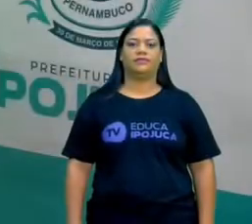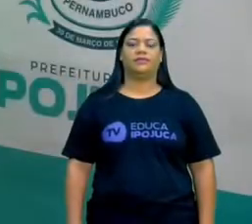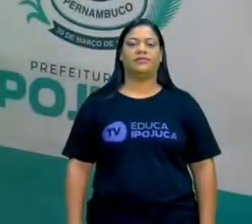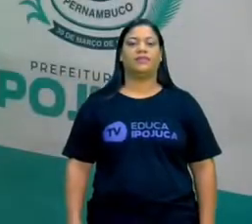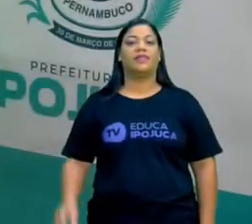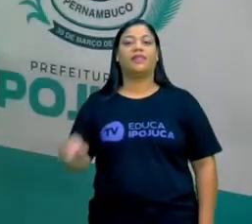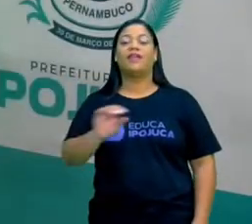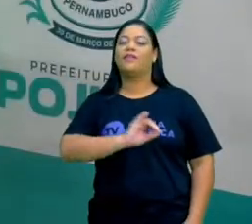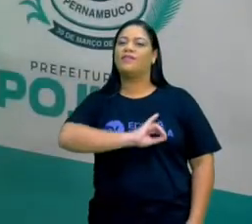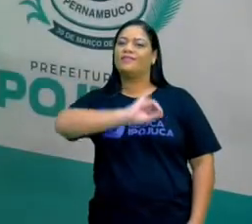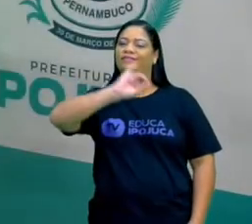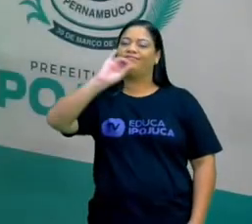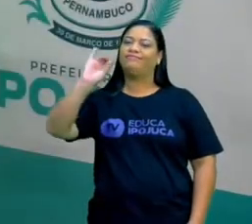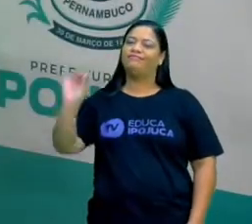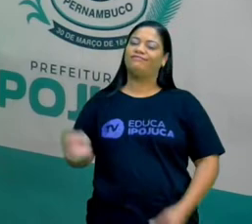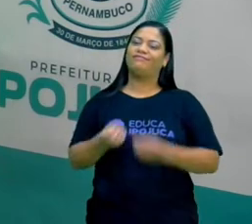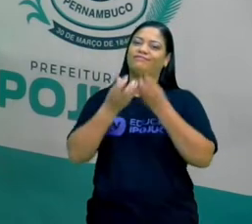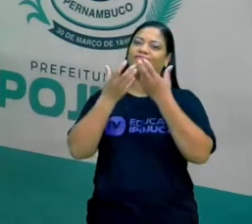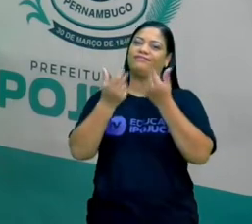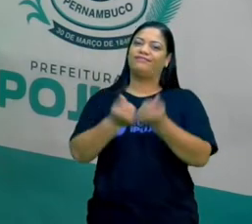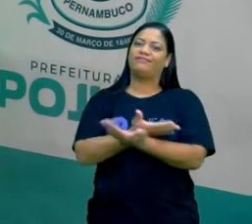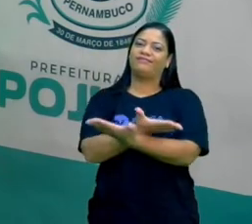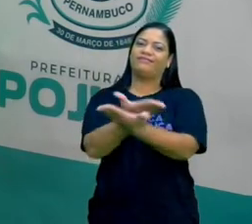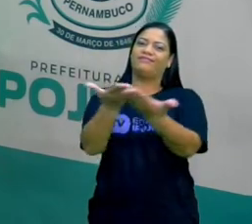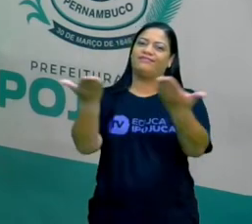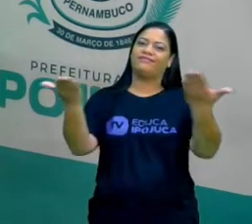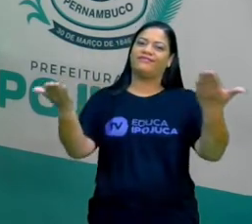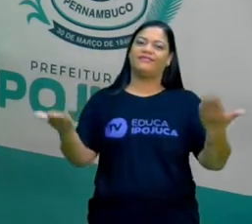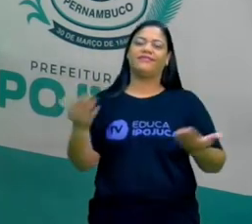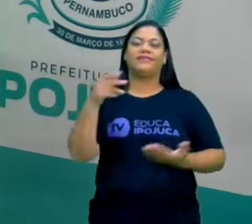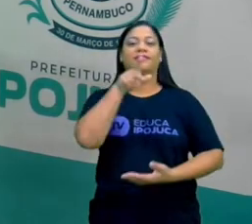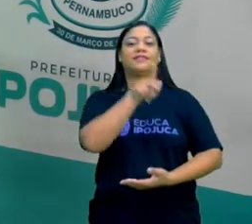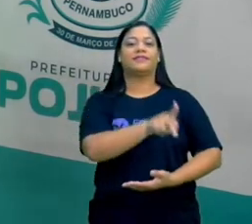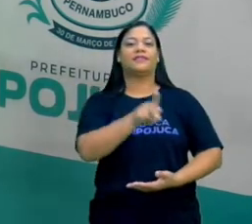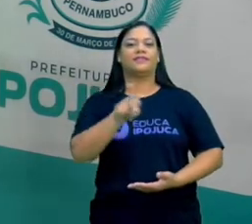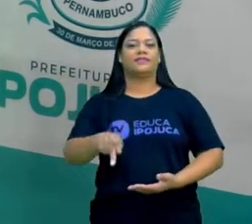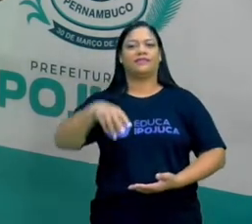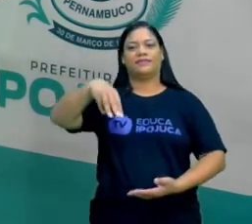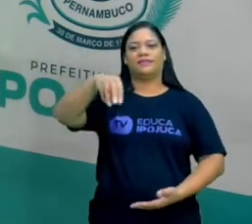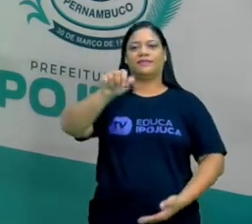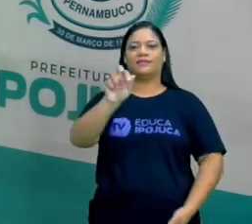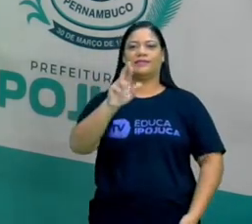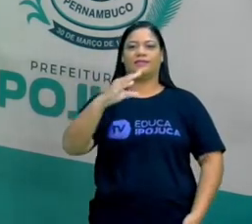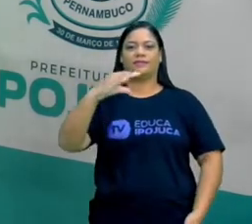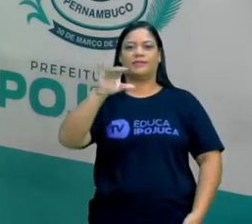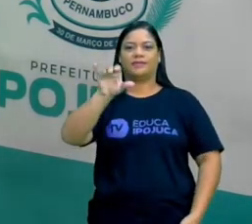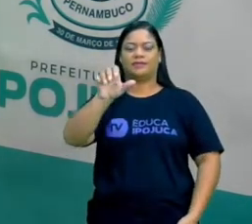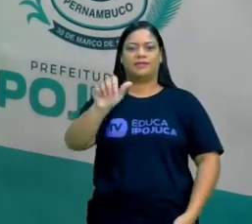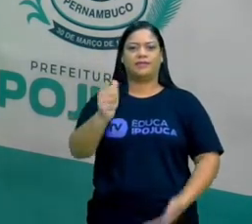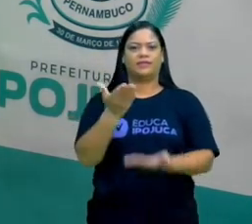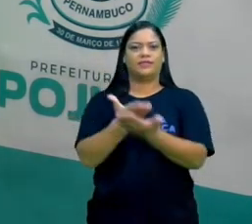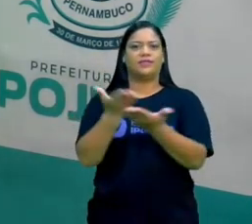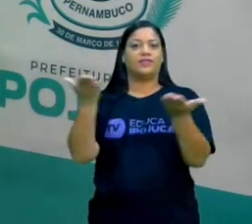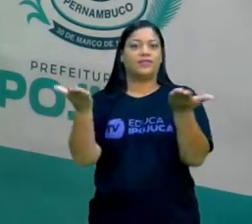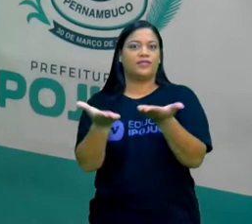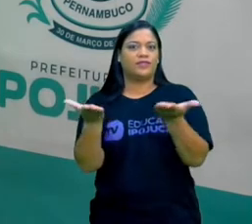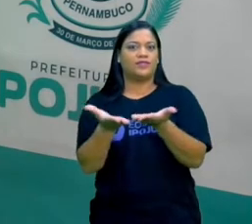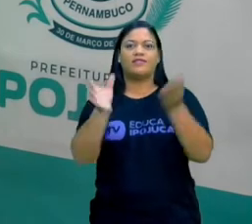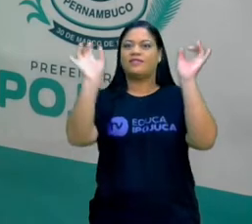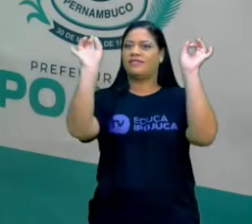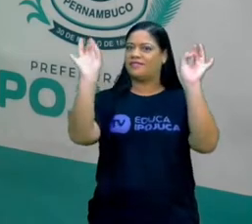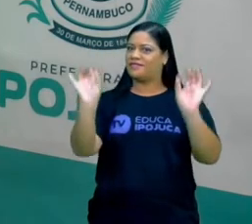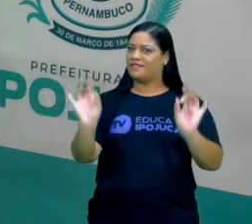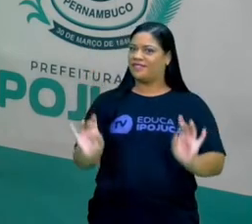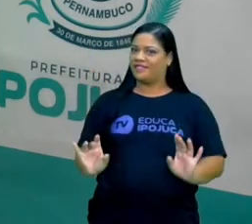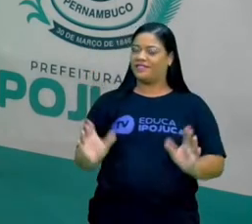Olá pessoal, tudo bem com vocês? Sou professora Márcia Firmino do 5º ano e nossa aula de hoje é especial.